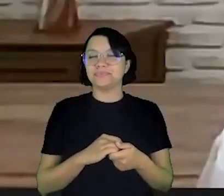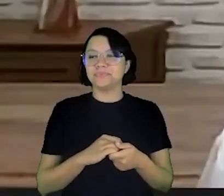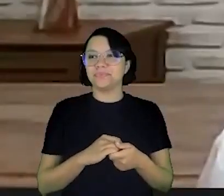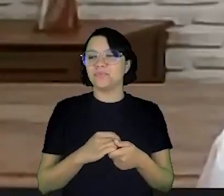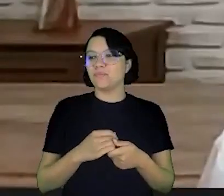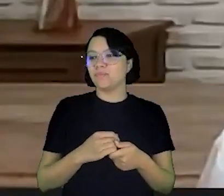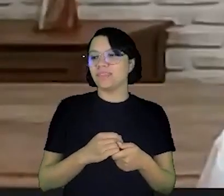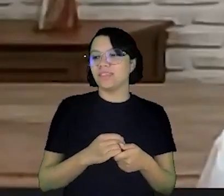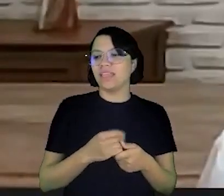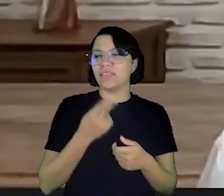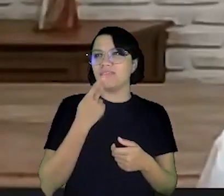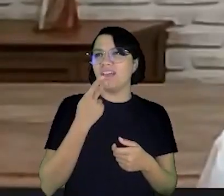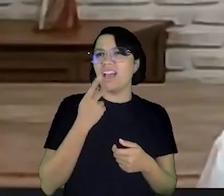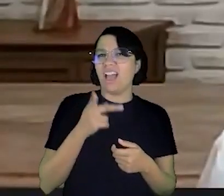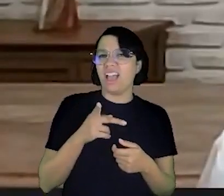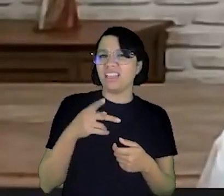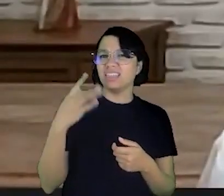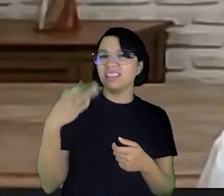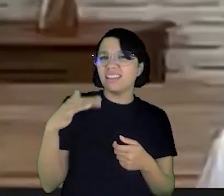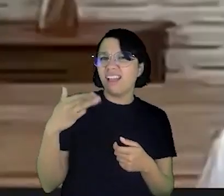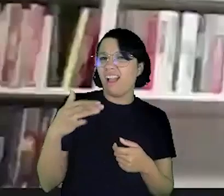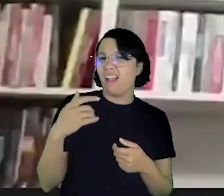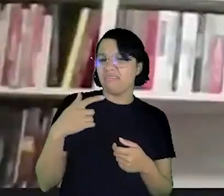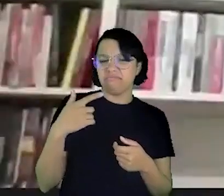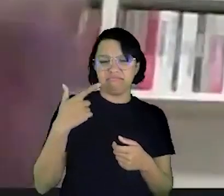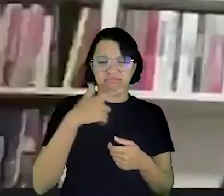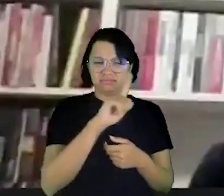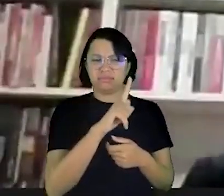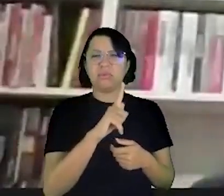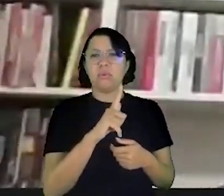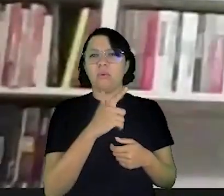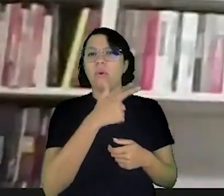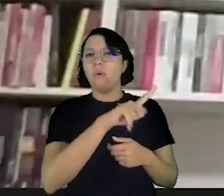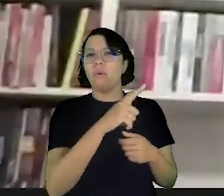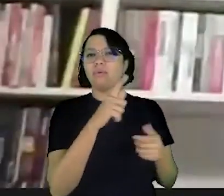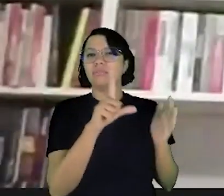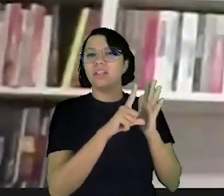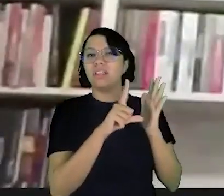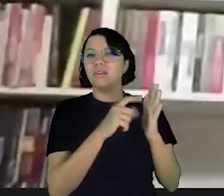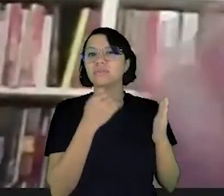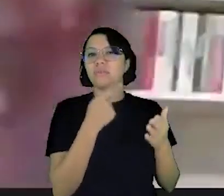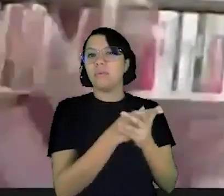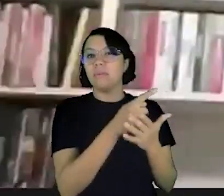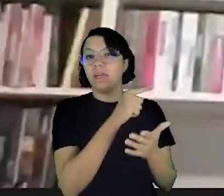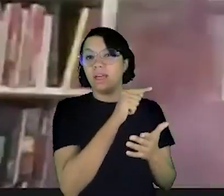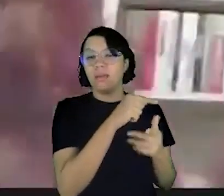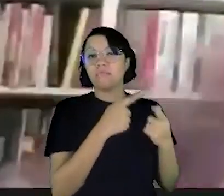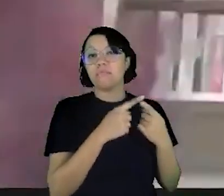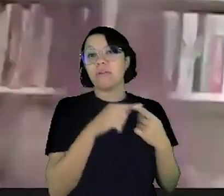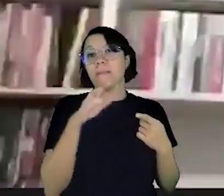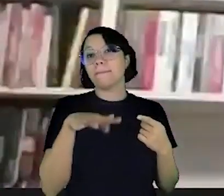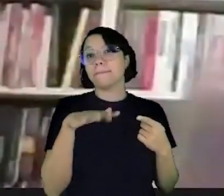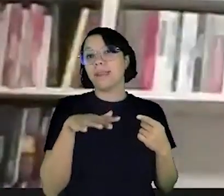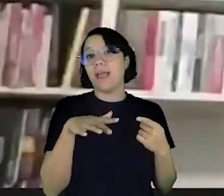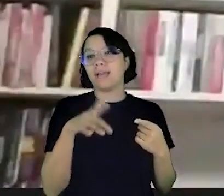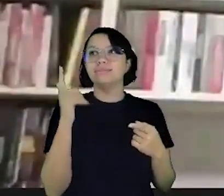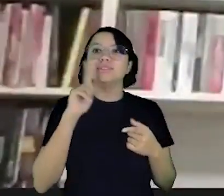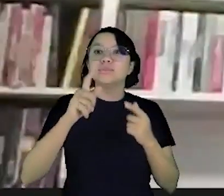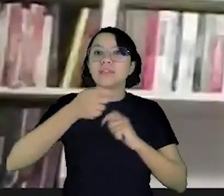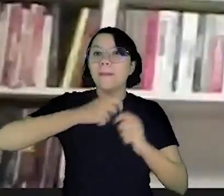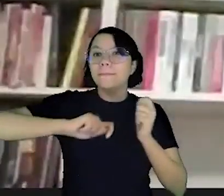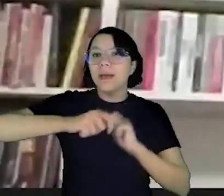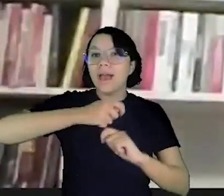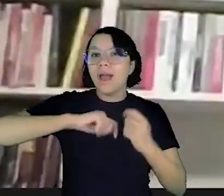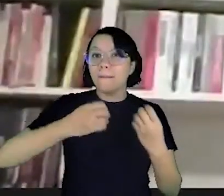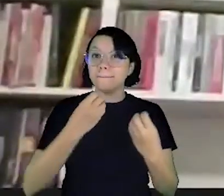você com o dinheiro na mão mas isso aí está muito caro então vou comprar na outra loja que está um pouquinho mais barata aí você